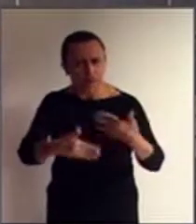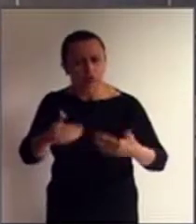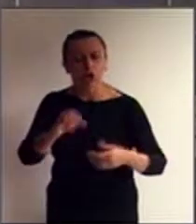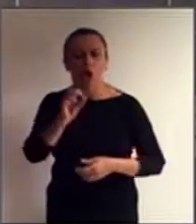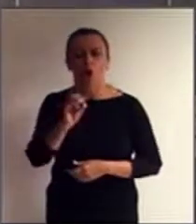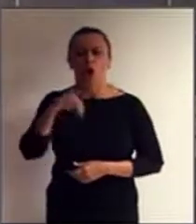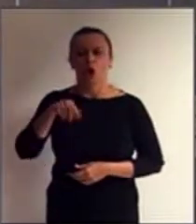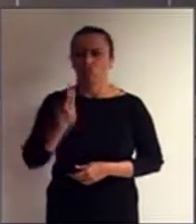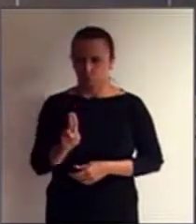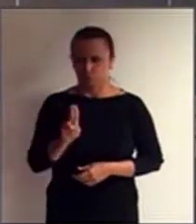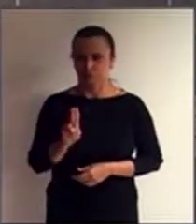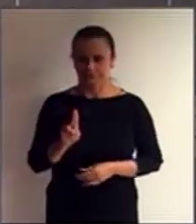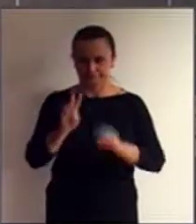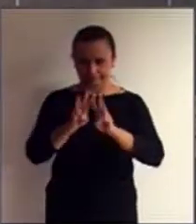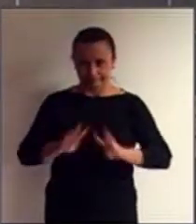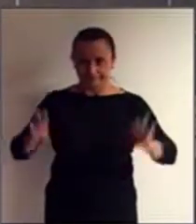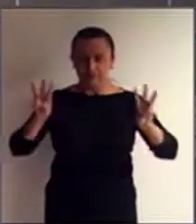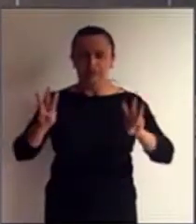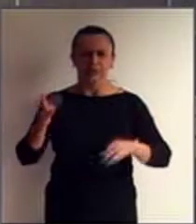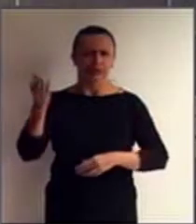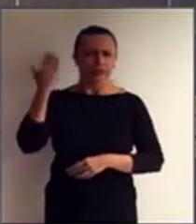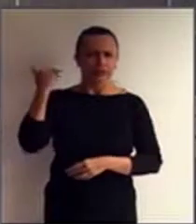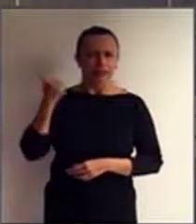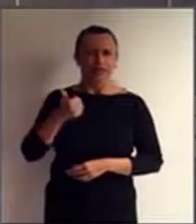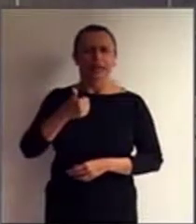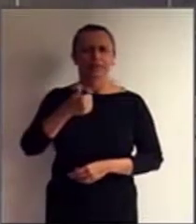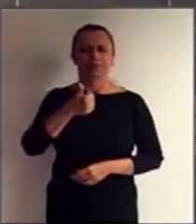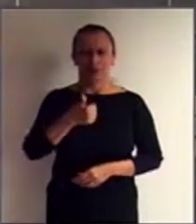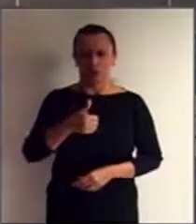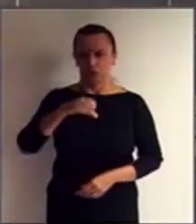Unidas desde 1985.